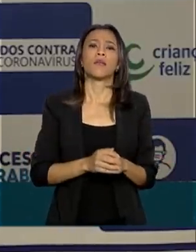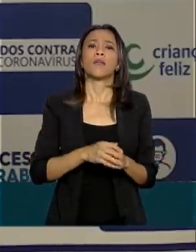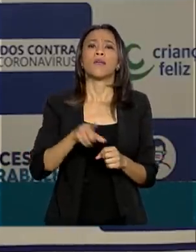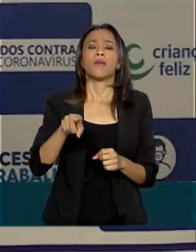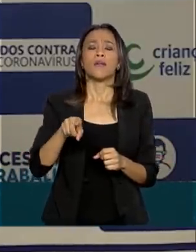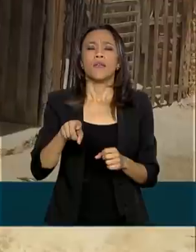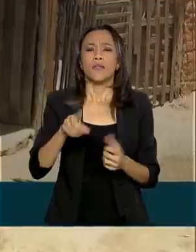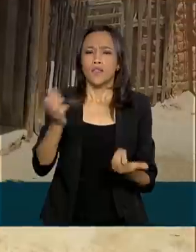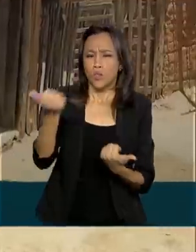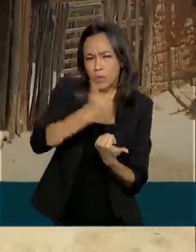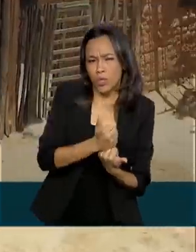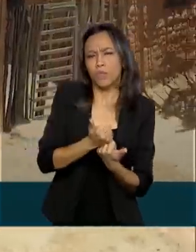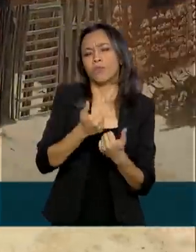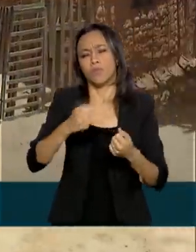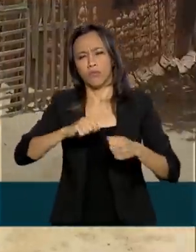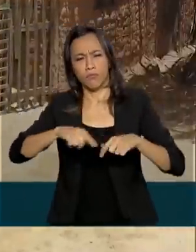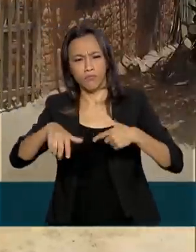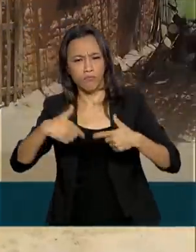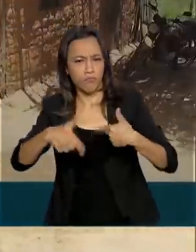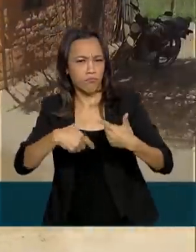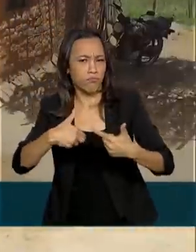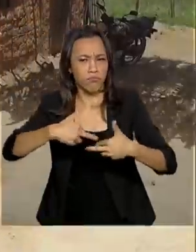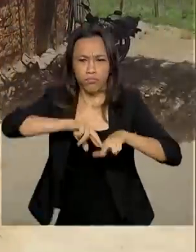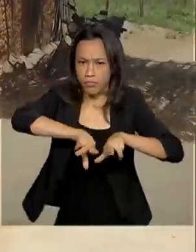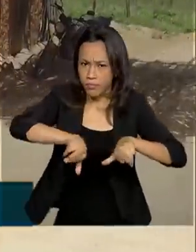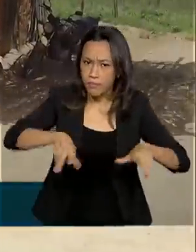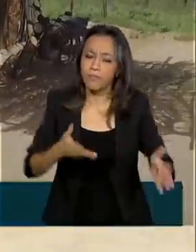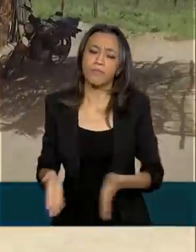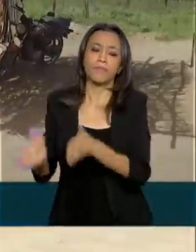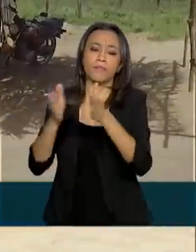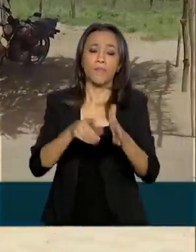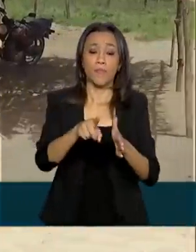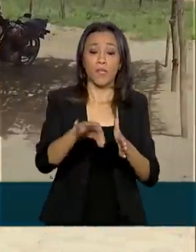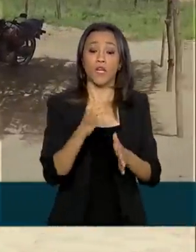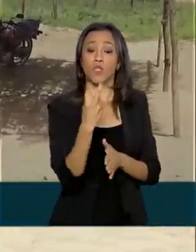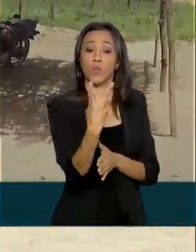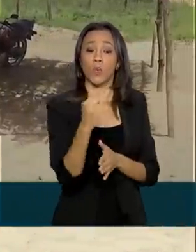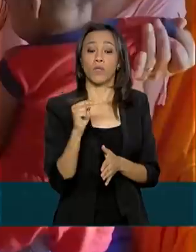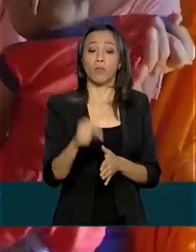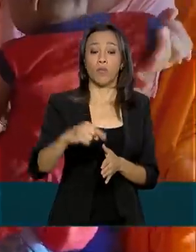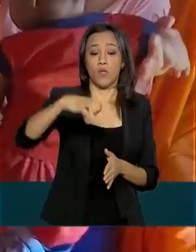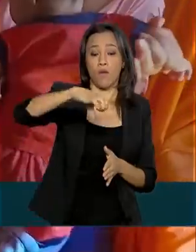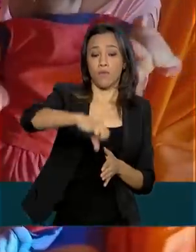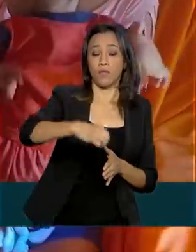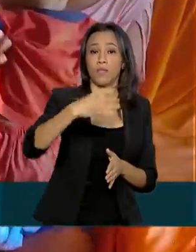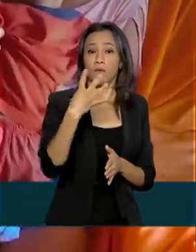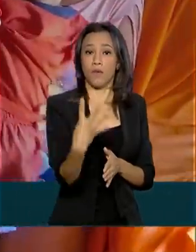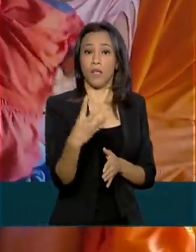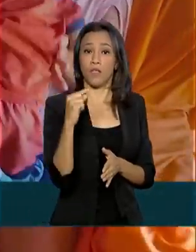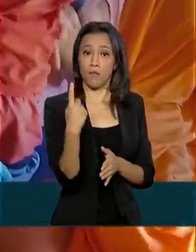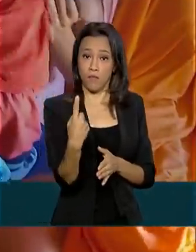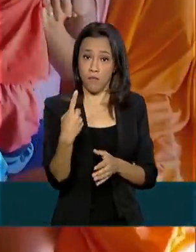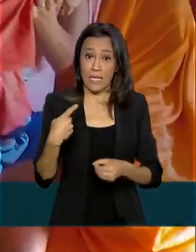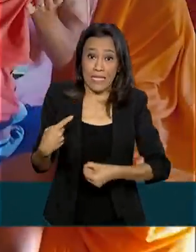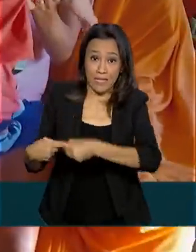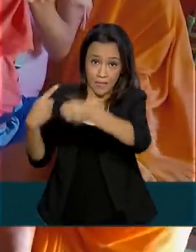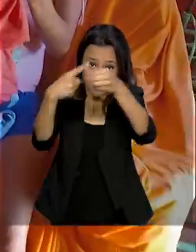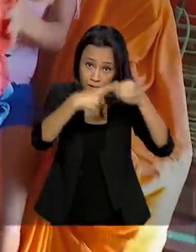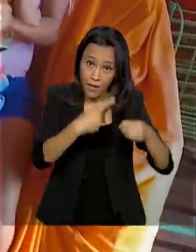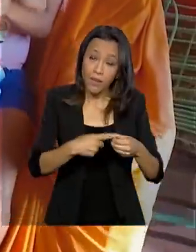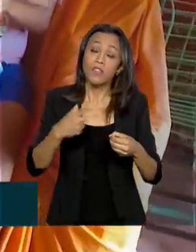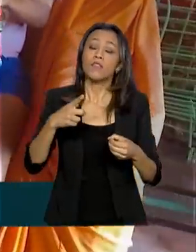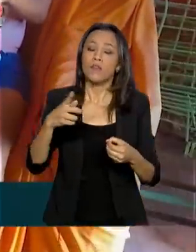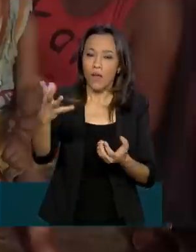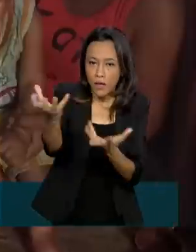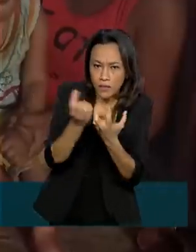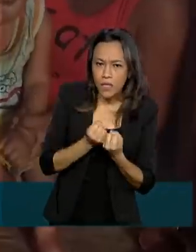propondo. Em todo o país, 2.941 cidades recebem recursos